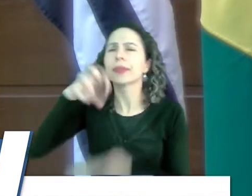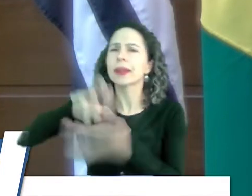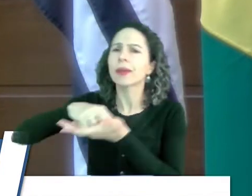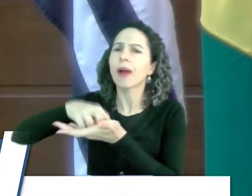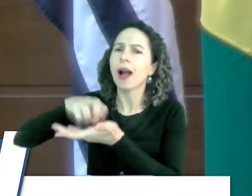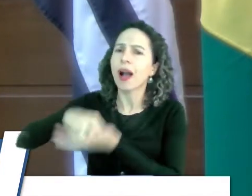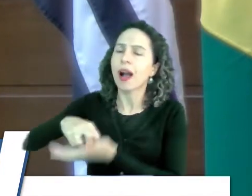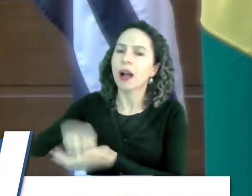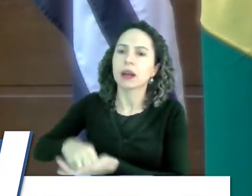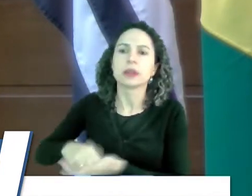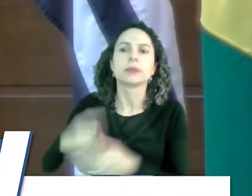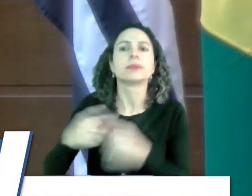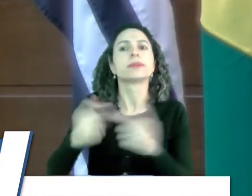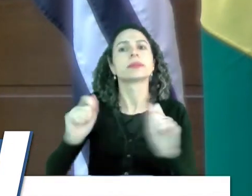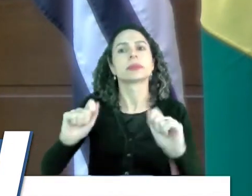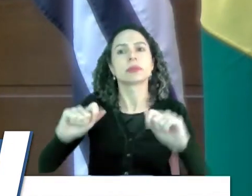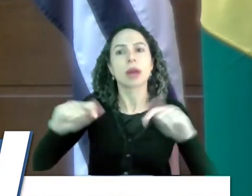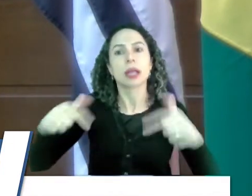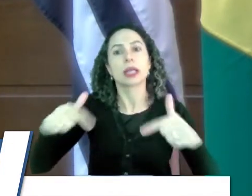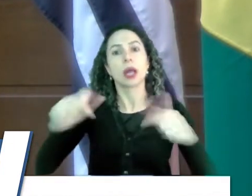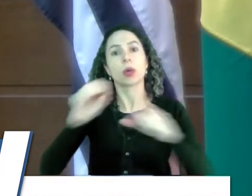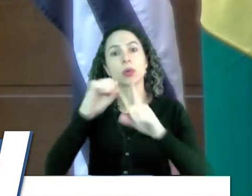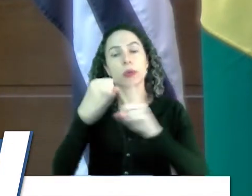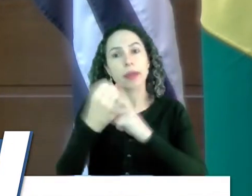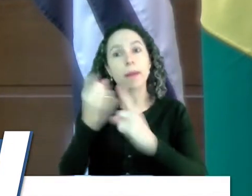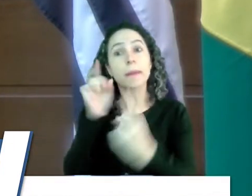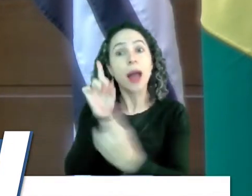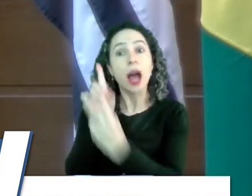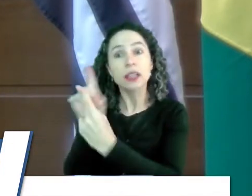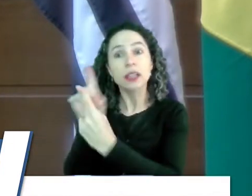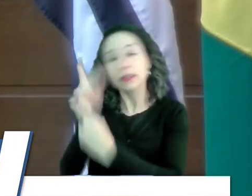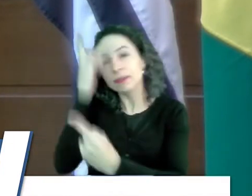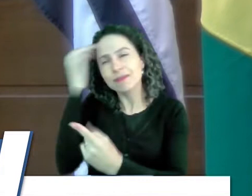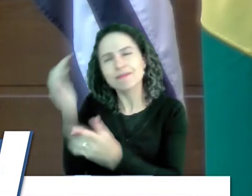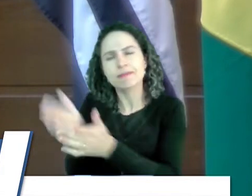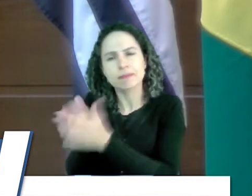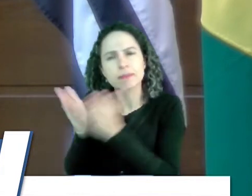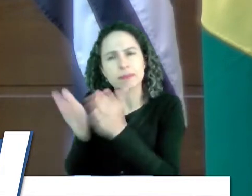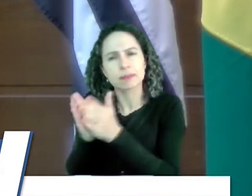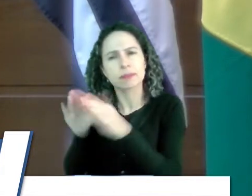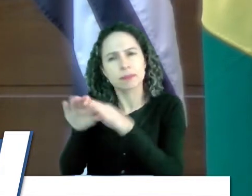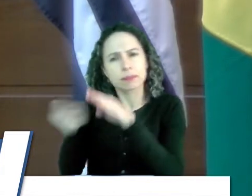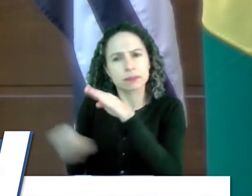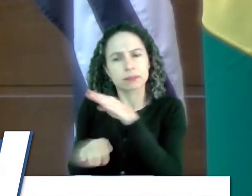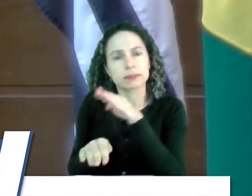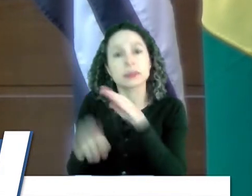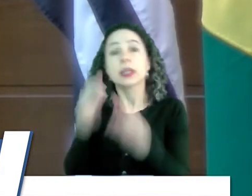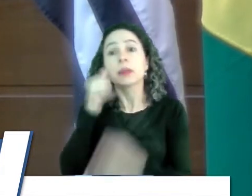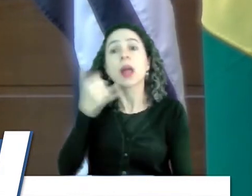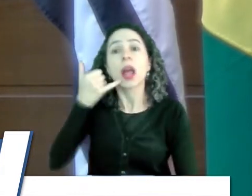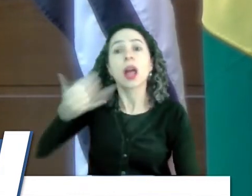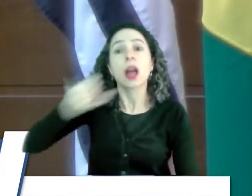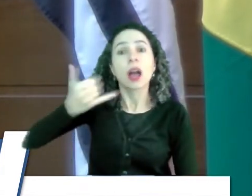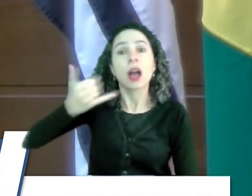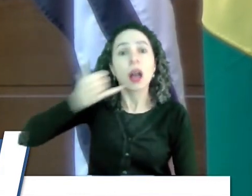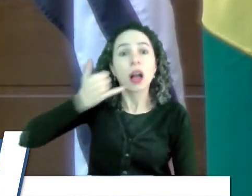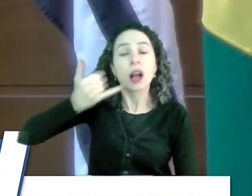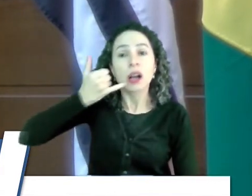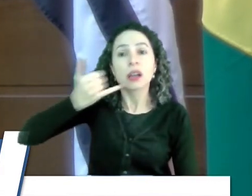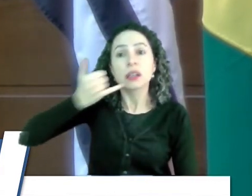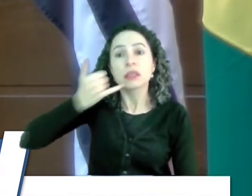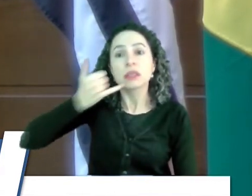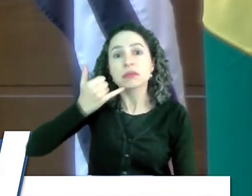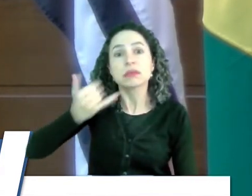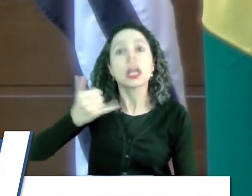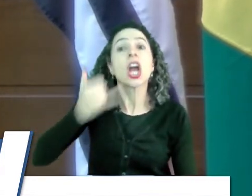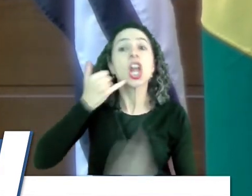ação social, que é para atender as pessoas carentes, e a mulher ligou, ligou, ligou lá no programa do Bazon, o